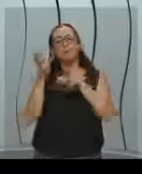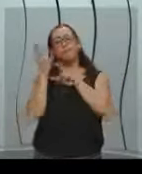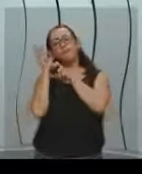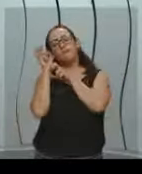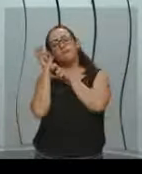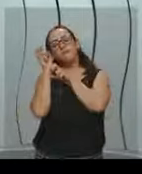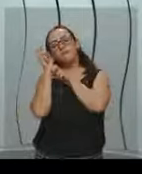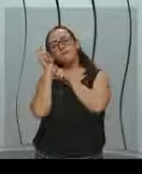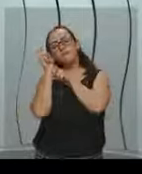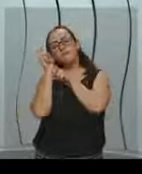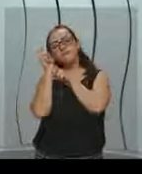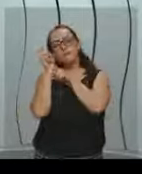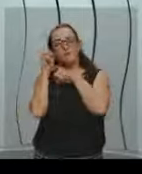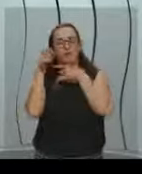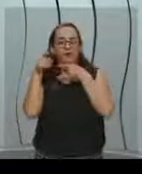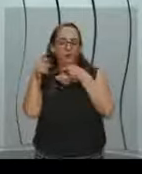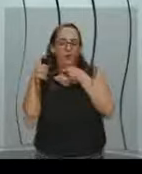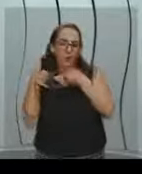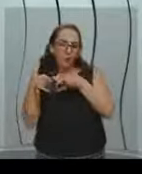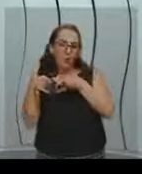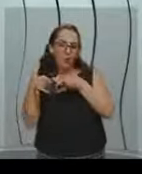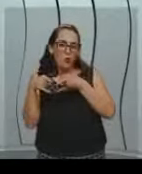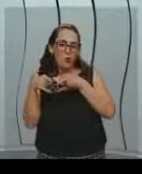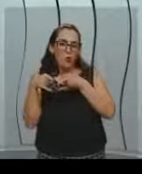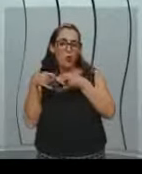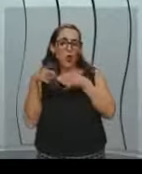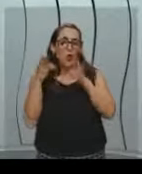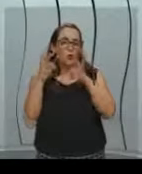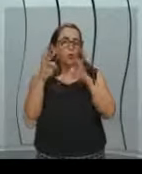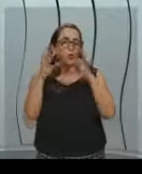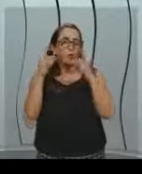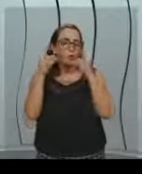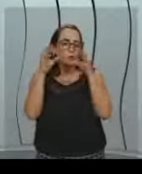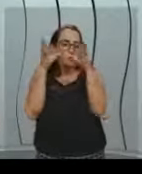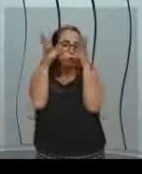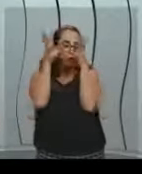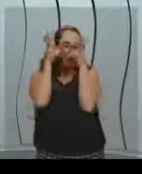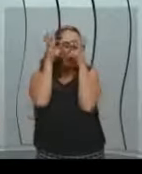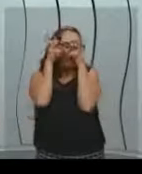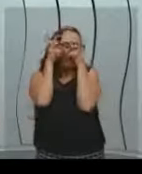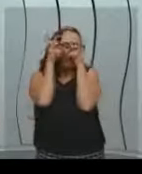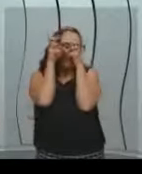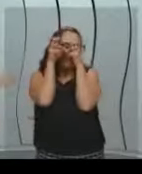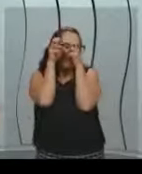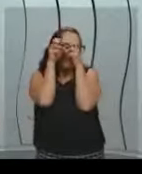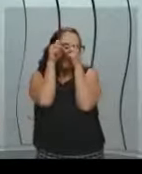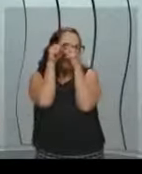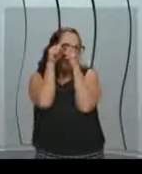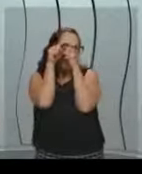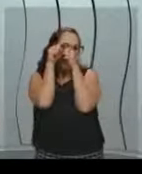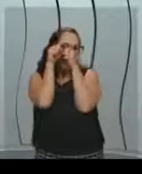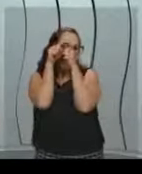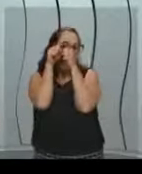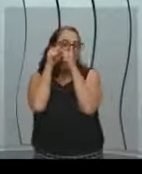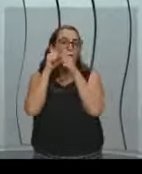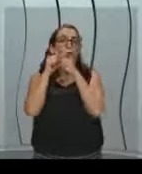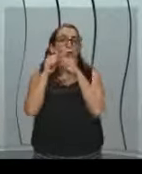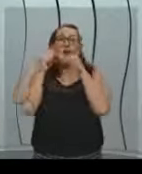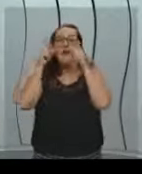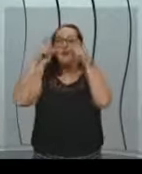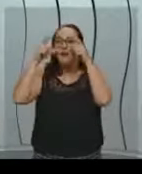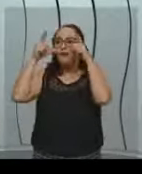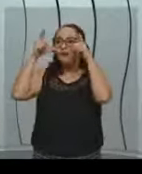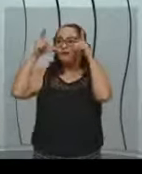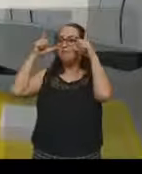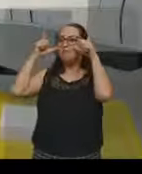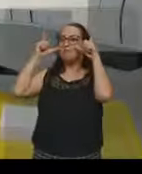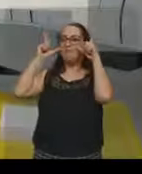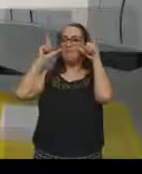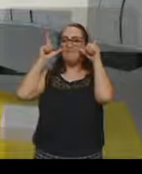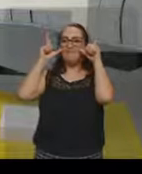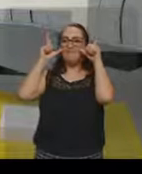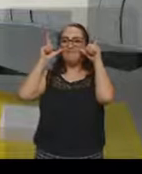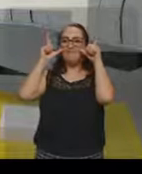quarto, todo fechadinho, todo escurinho, e aí eu acordei